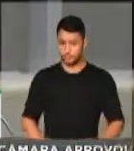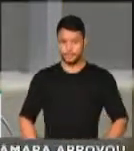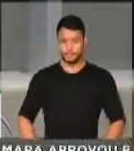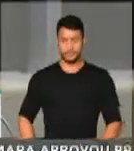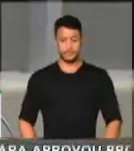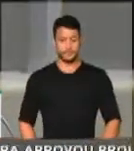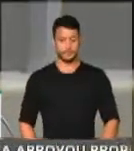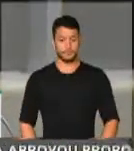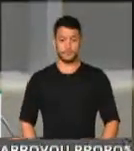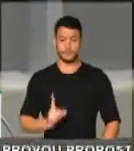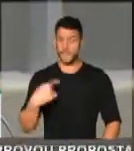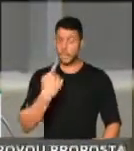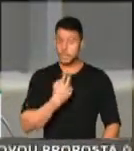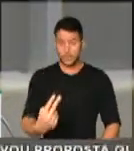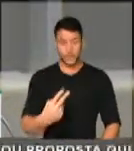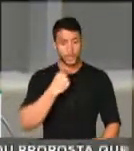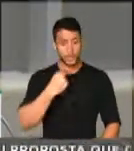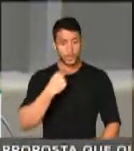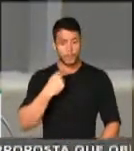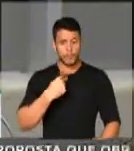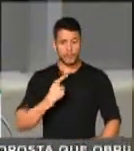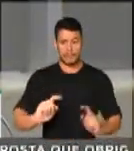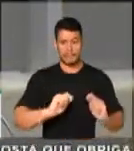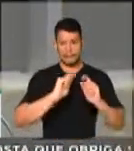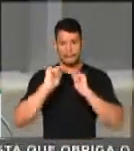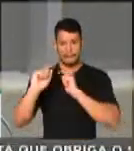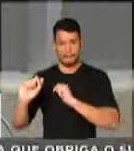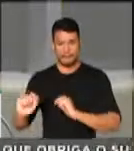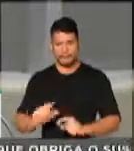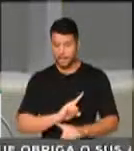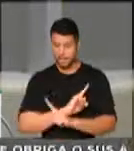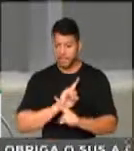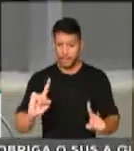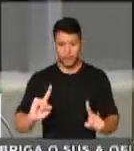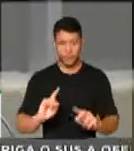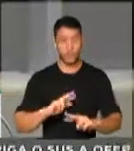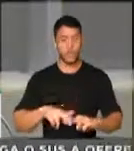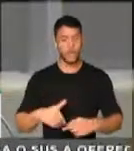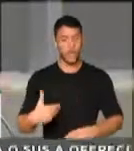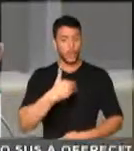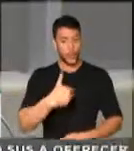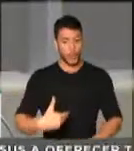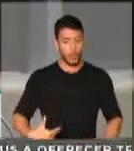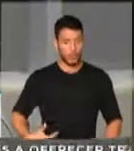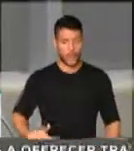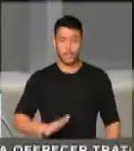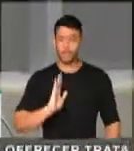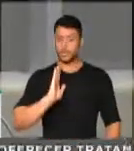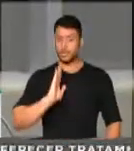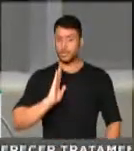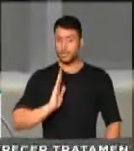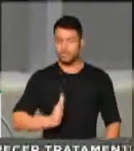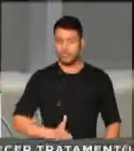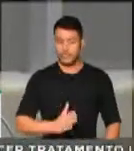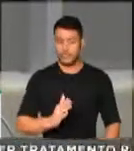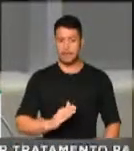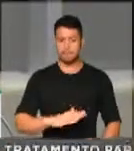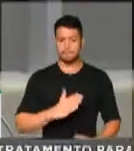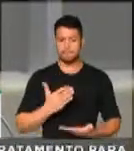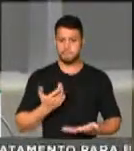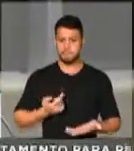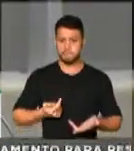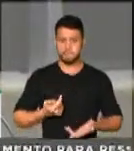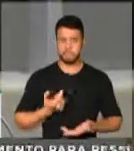Não podemos nos deixar envenenar pela forma como o governo desqualifica com